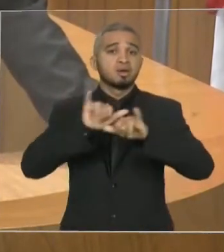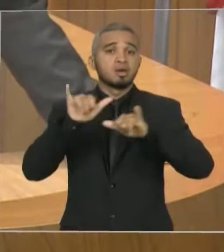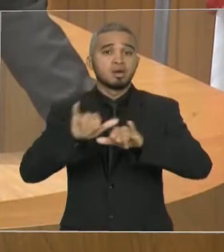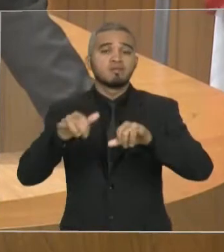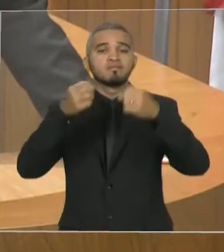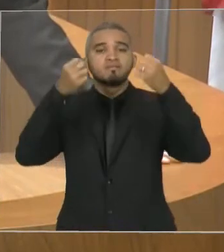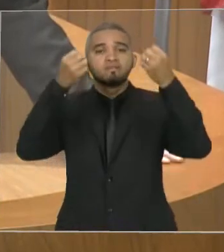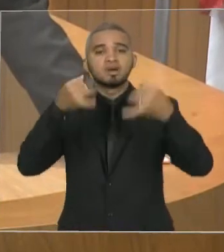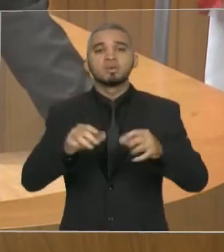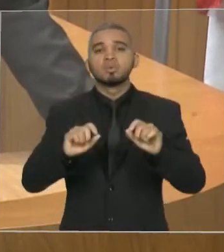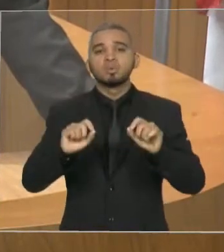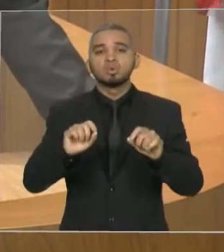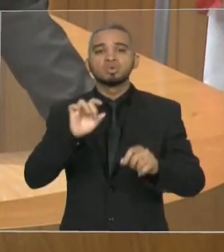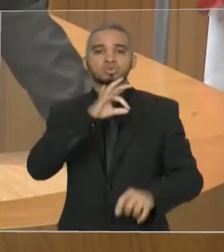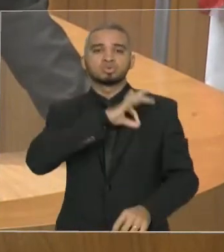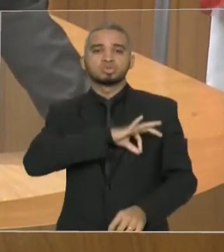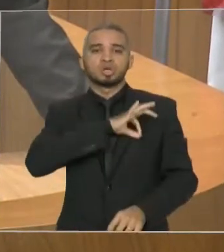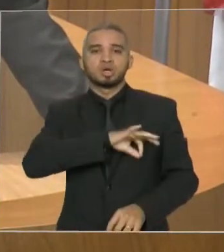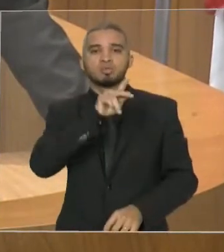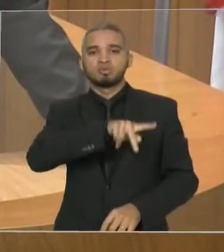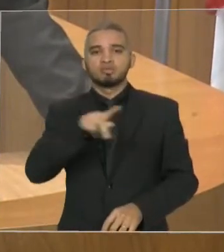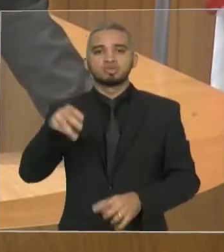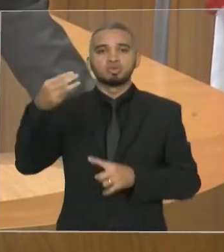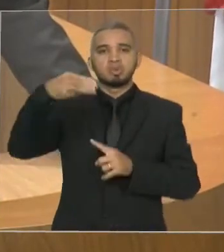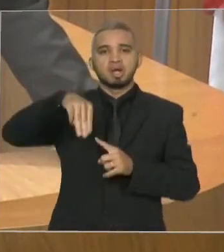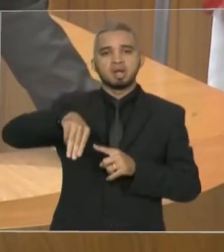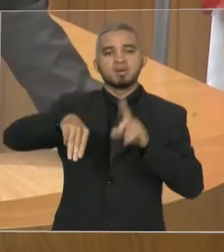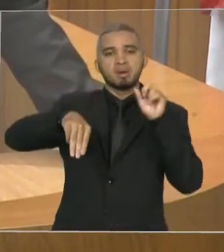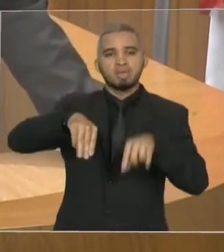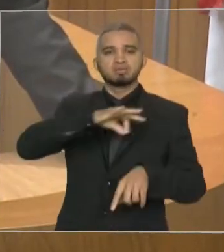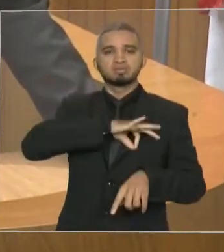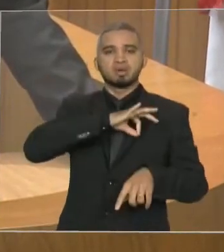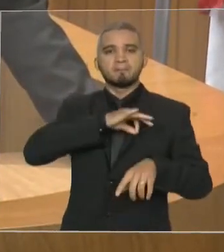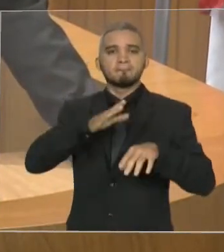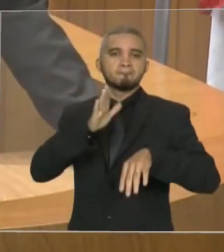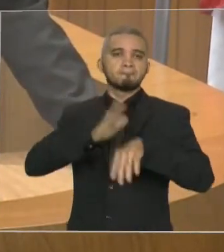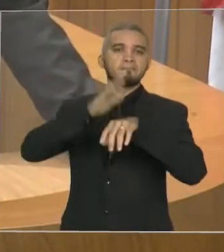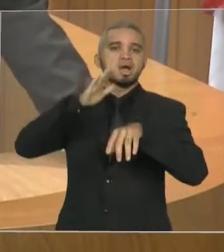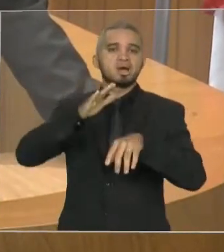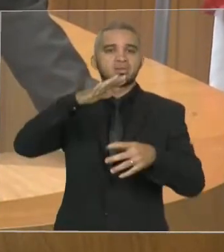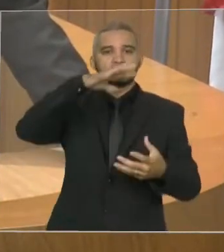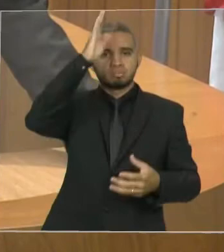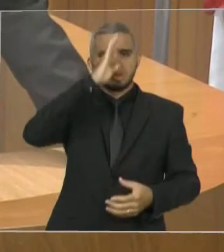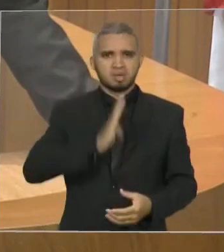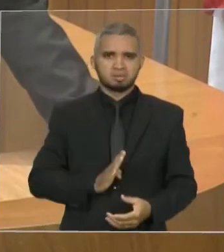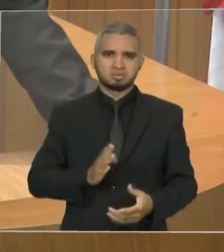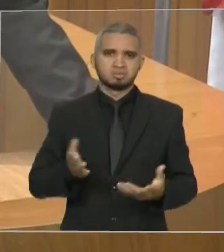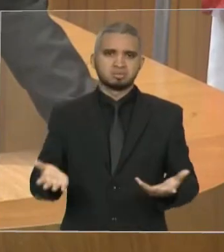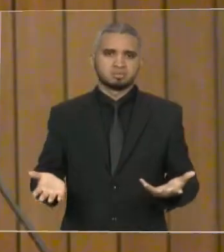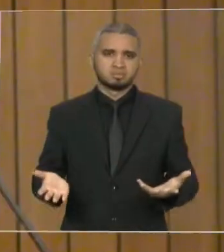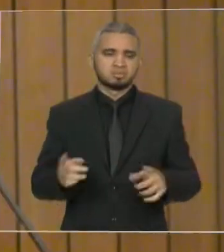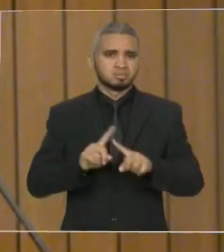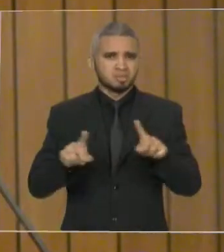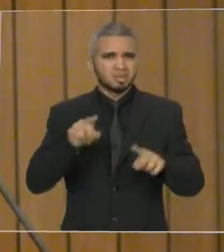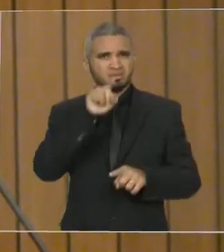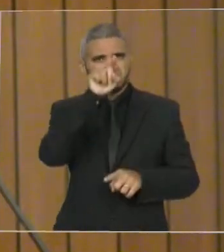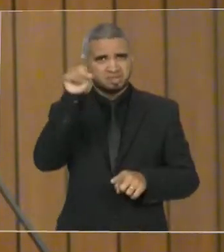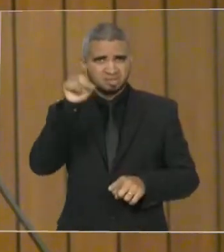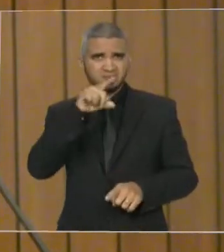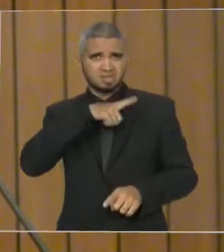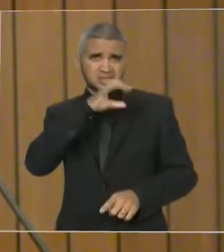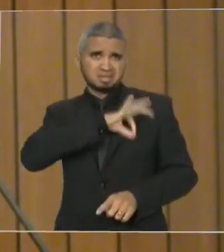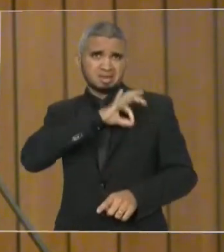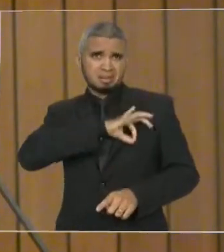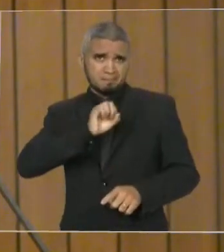salário dos professores do Maranhão é o maior do Brasil. E a pergunta que eu faço aos senhoras e senhores, vocês recebem o maior